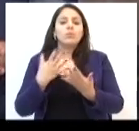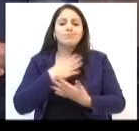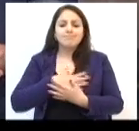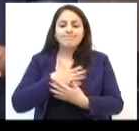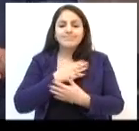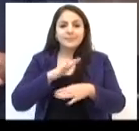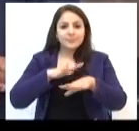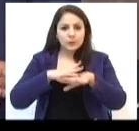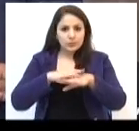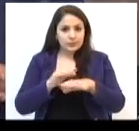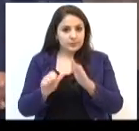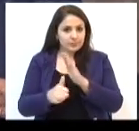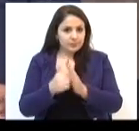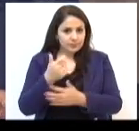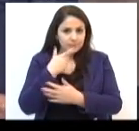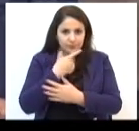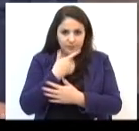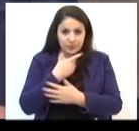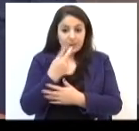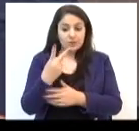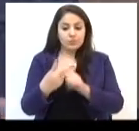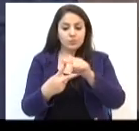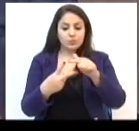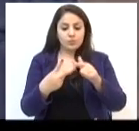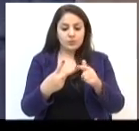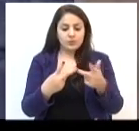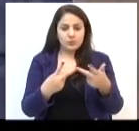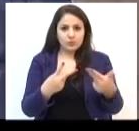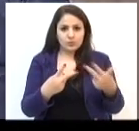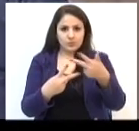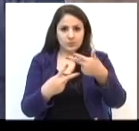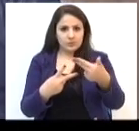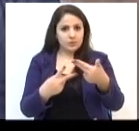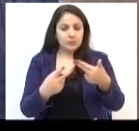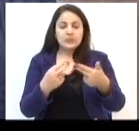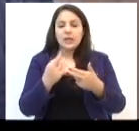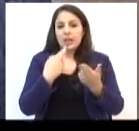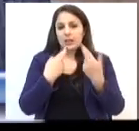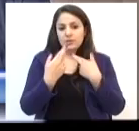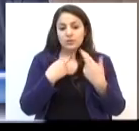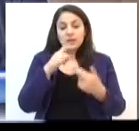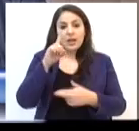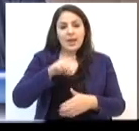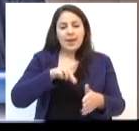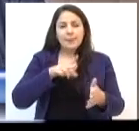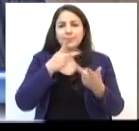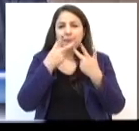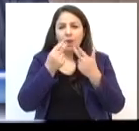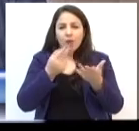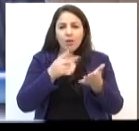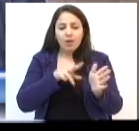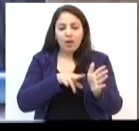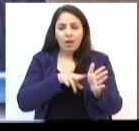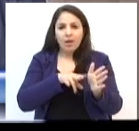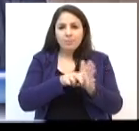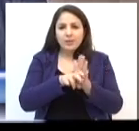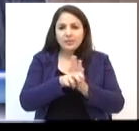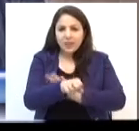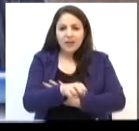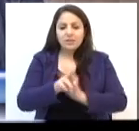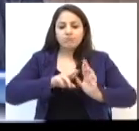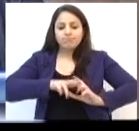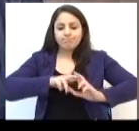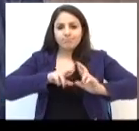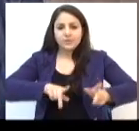Bom, primeiro é preciso pontuar que os dois casos não se relacionam, são bactérias diferentes. Enfim,